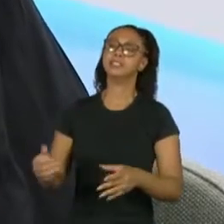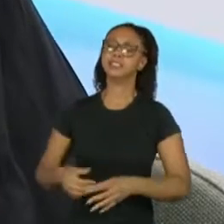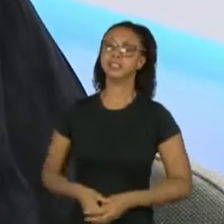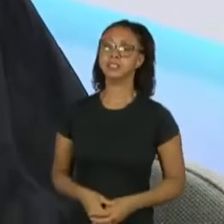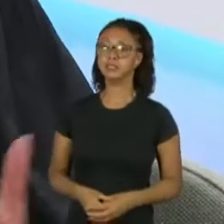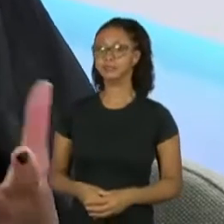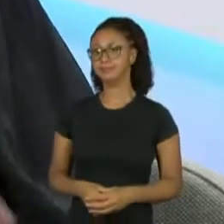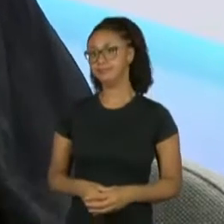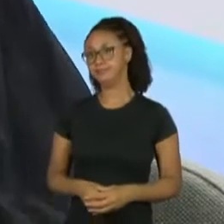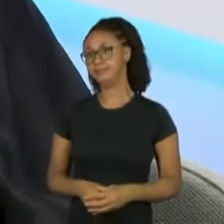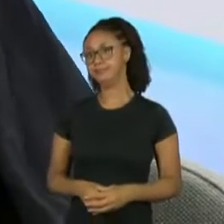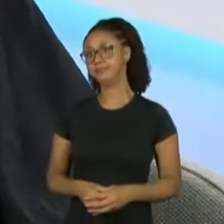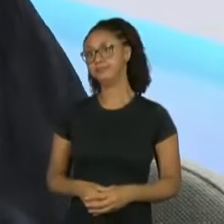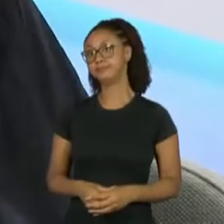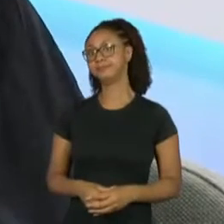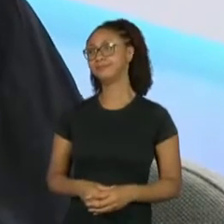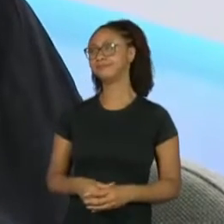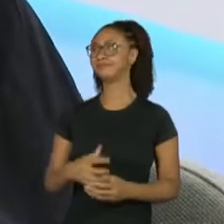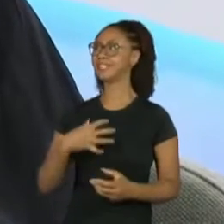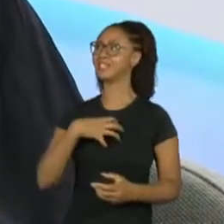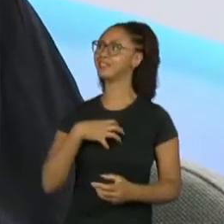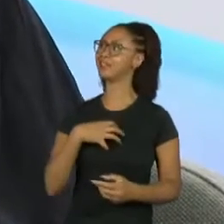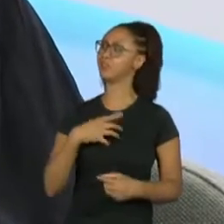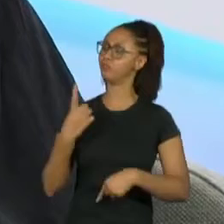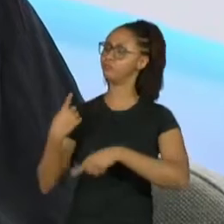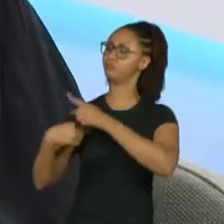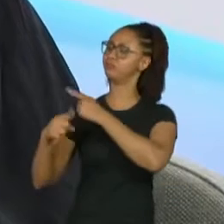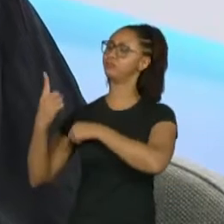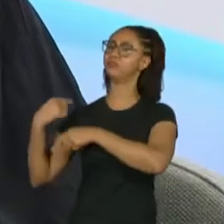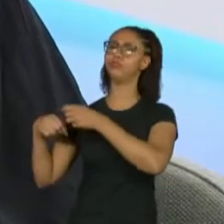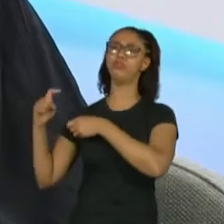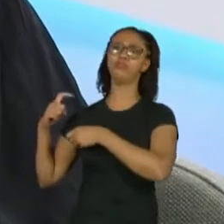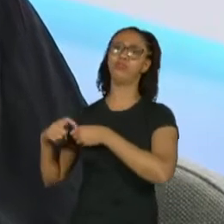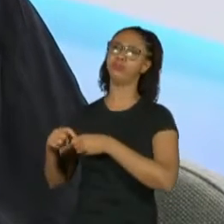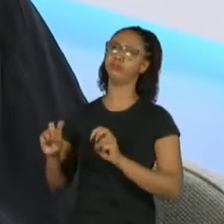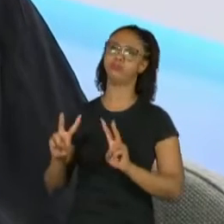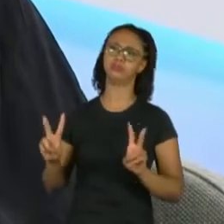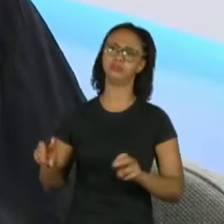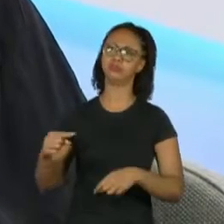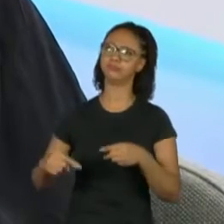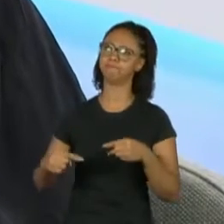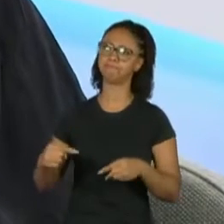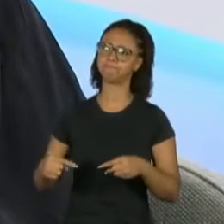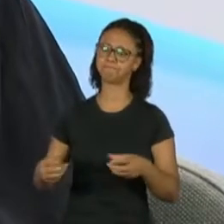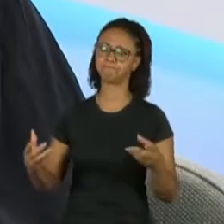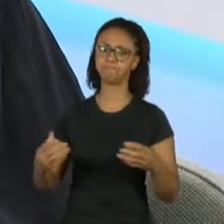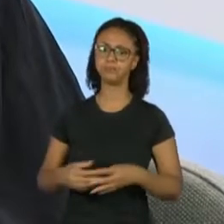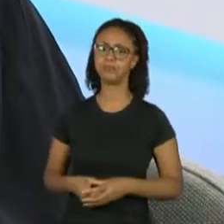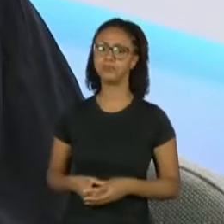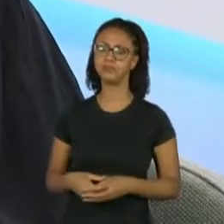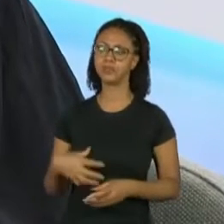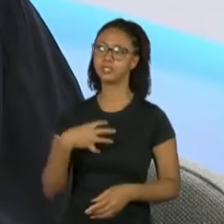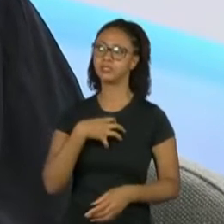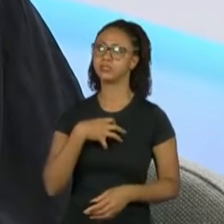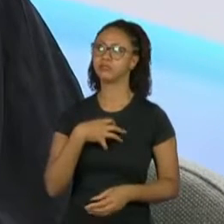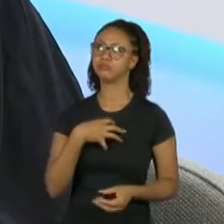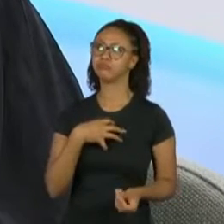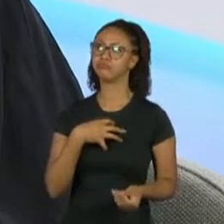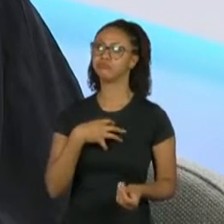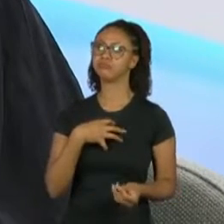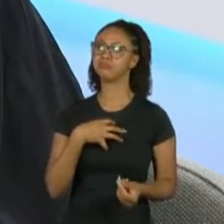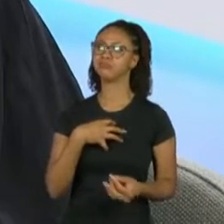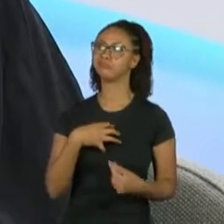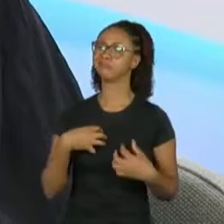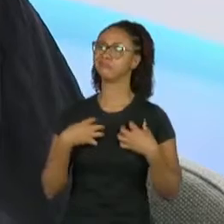É uma sensação de retrocesso, né? Essa questão do momento político. É uma sensação bem